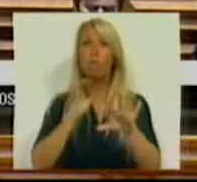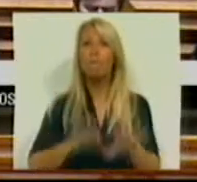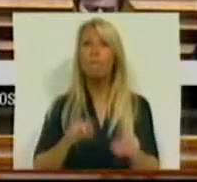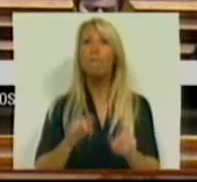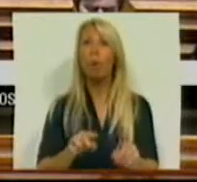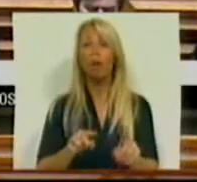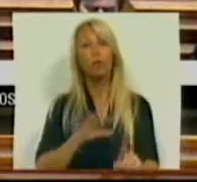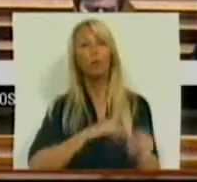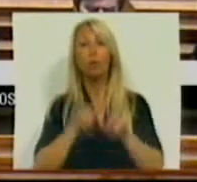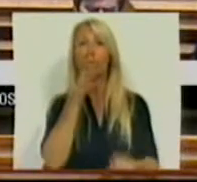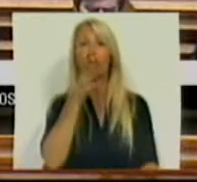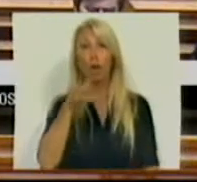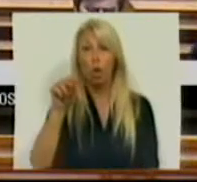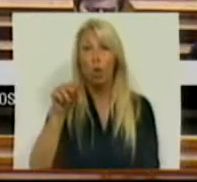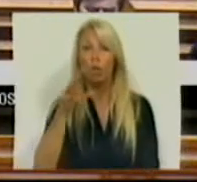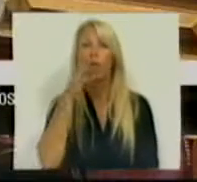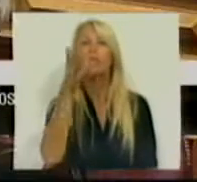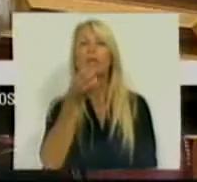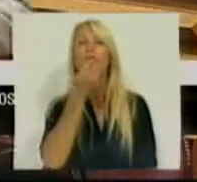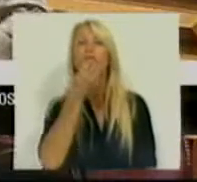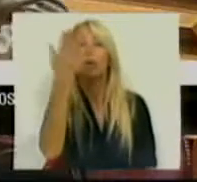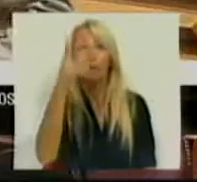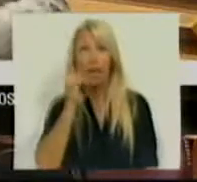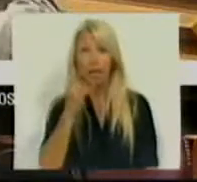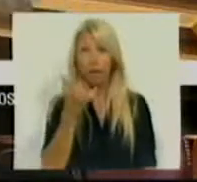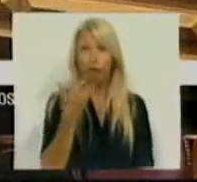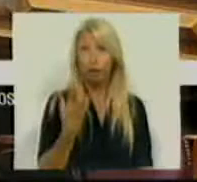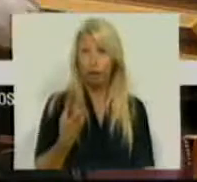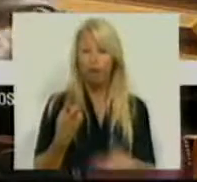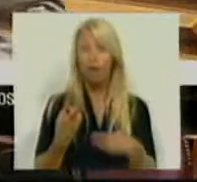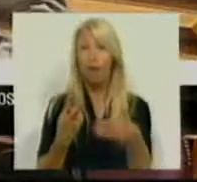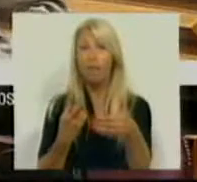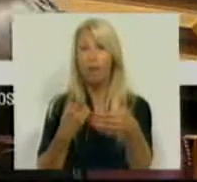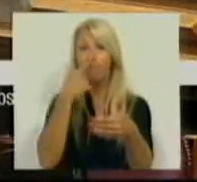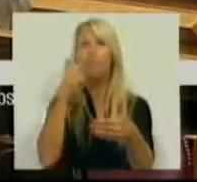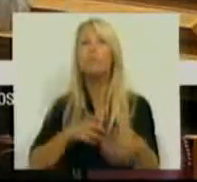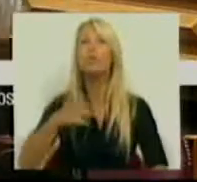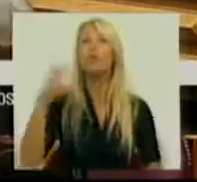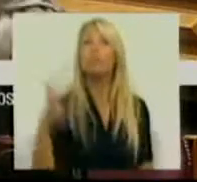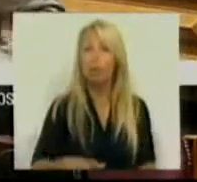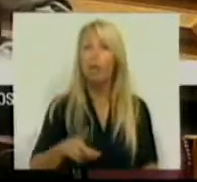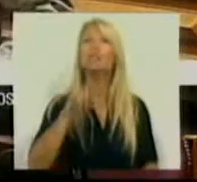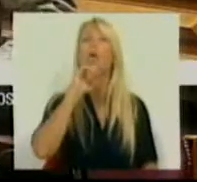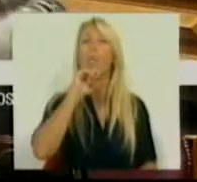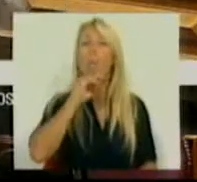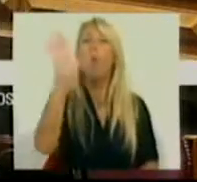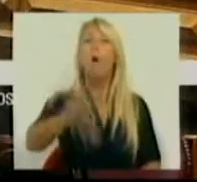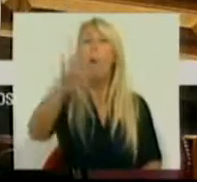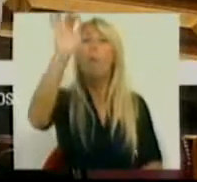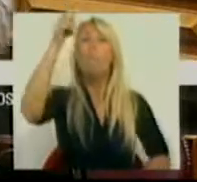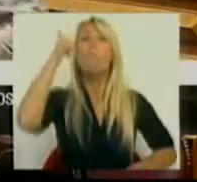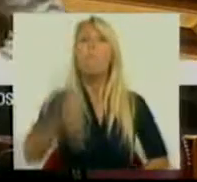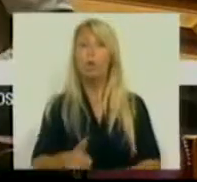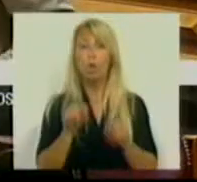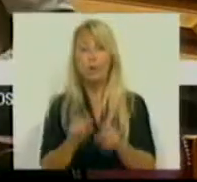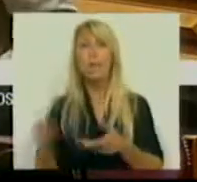muito bem, no próximo dia 29, os portugueses terão a opção de fazer boas escolhas e escolhas neste caminho e não